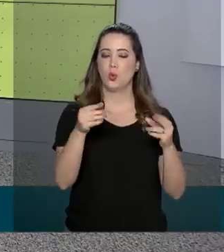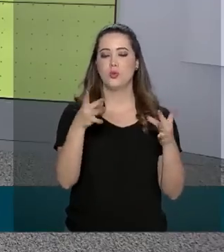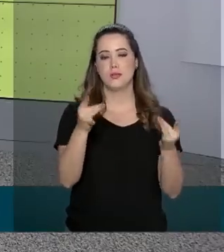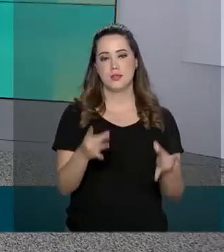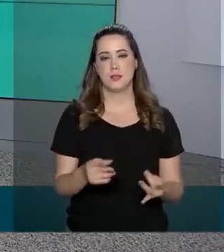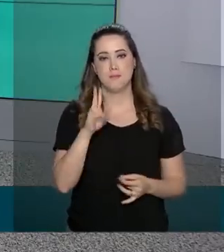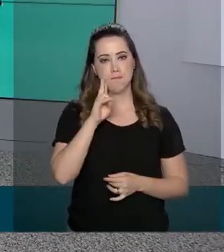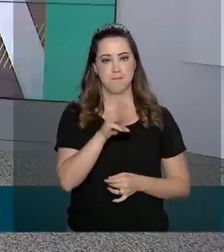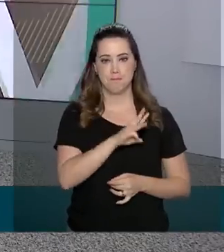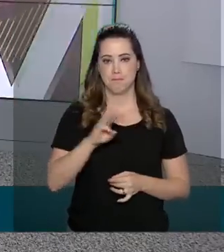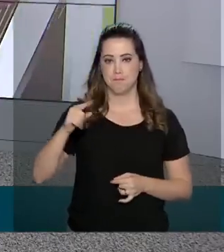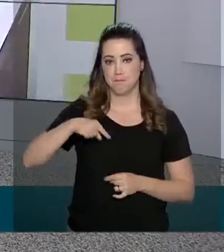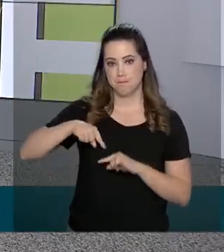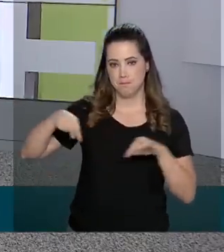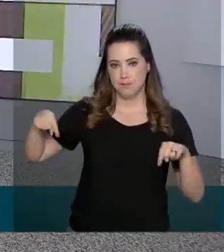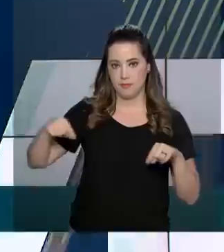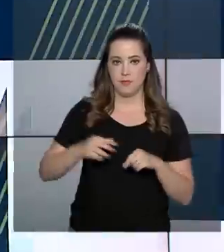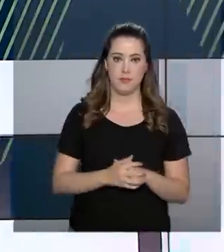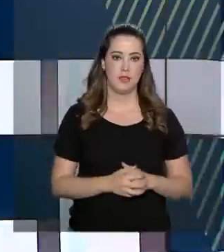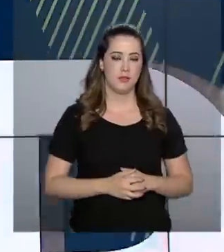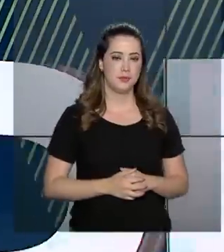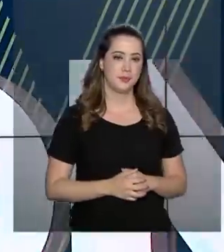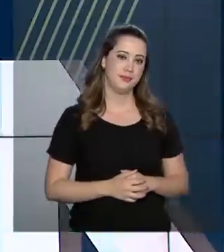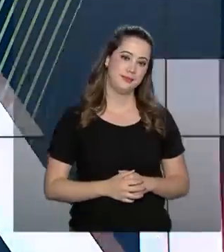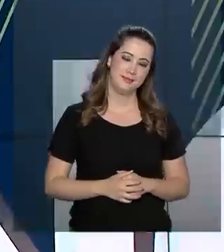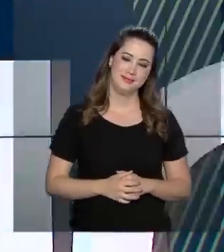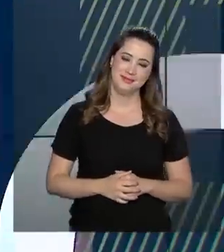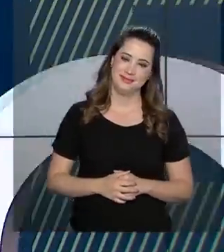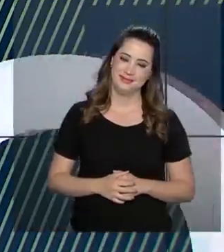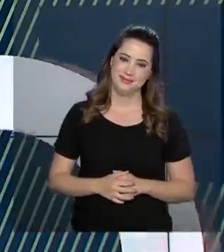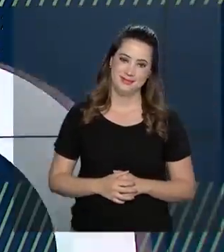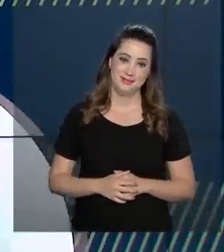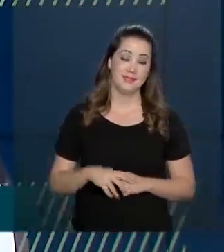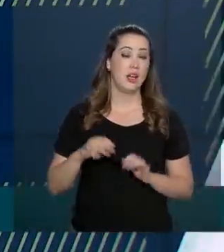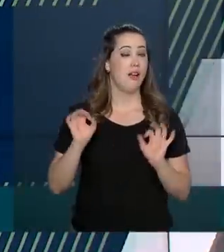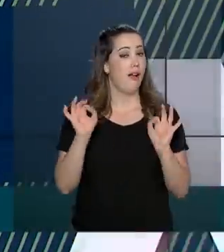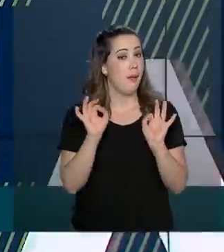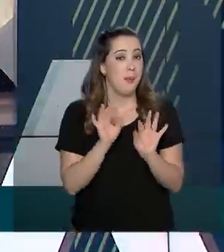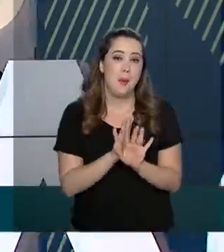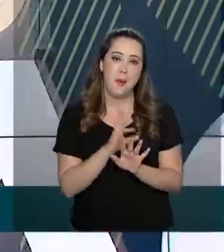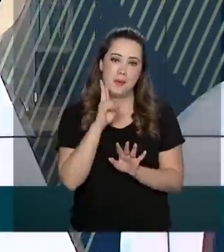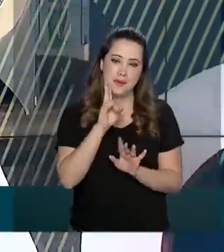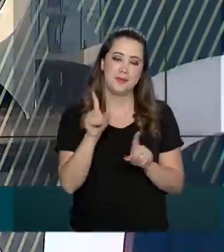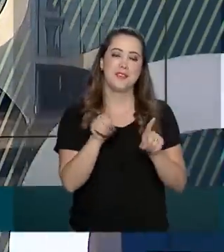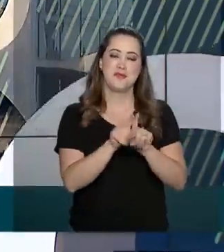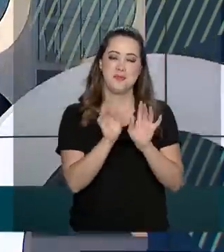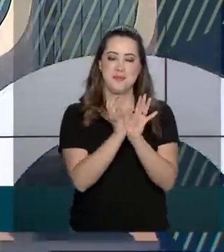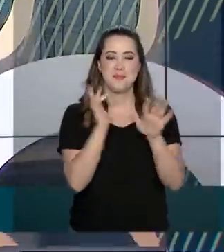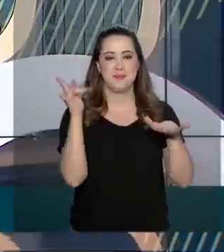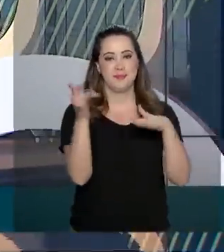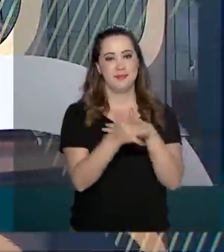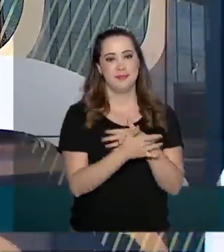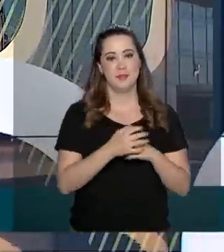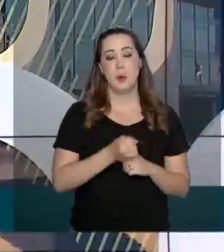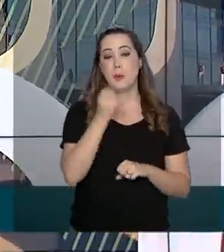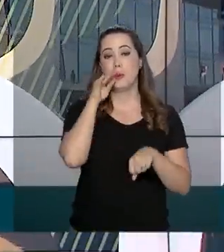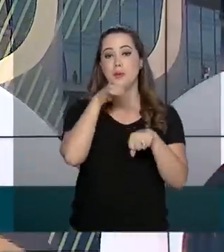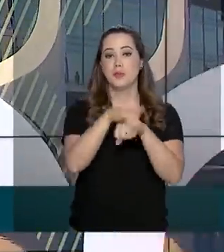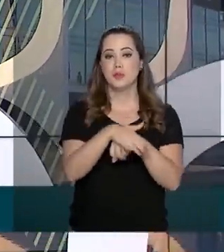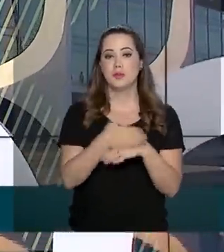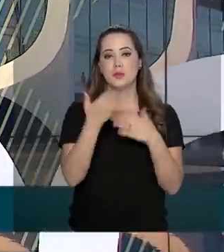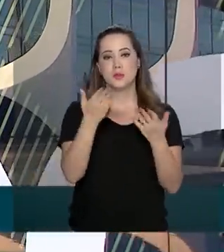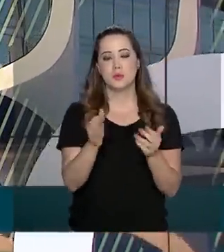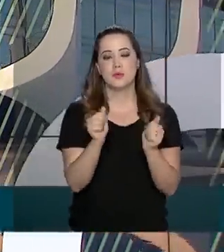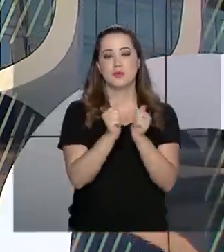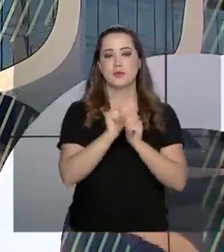estão no site do ProUni. E nós ficamos por aqui. Acompanhe a gente também pelas redes sociais. Uma boa noite para